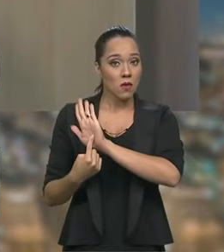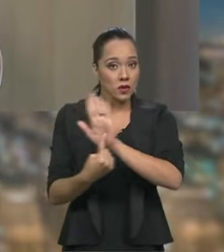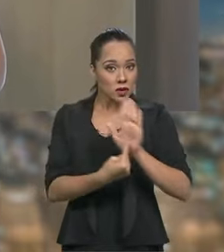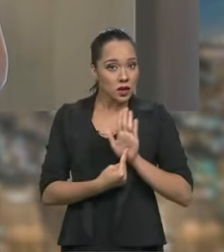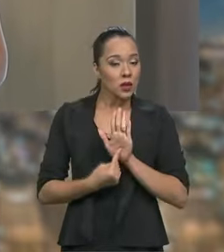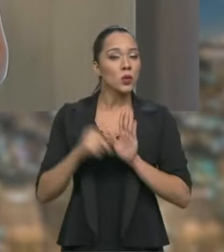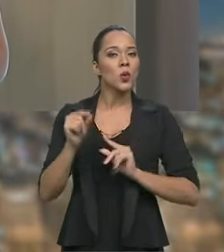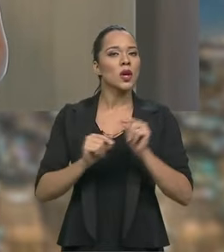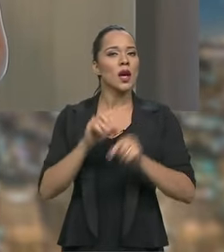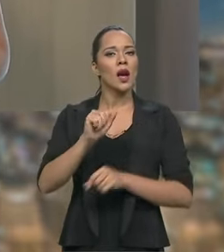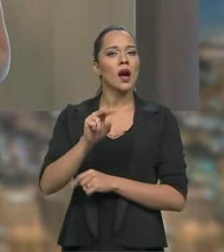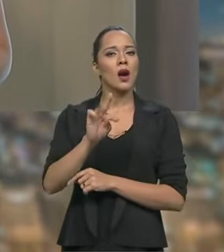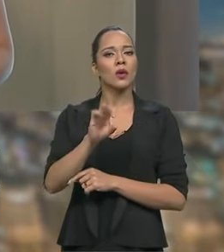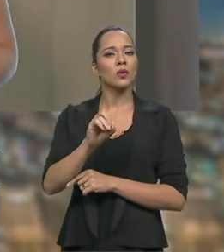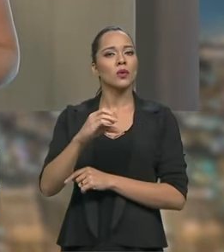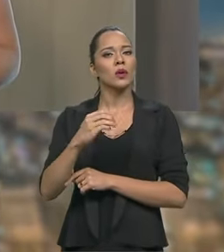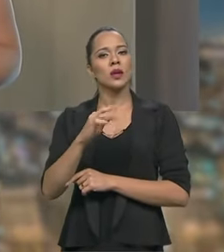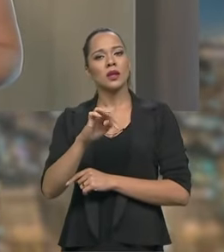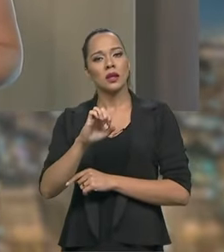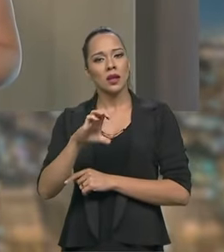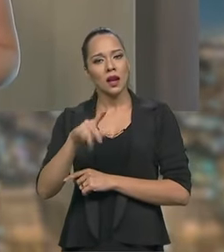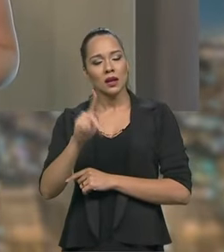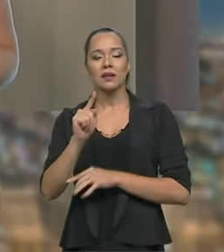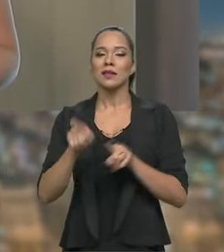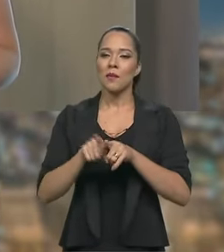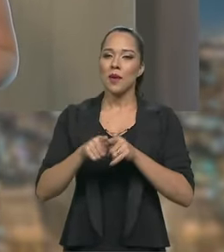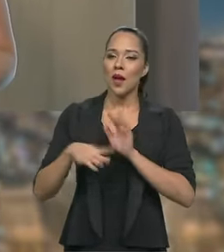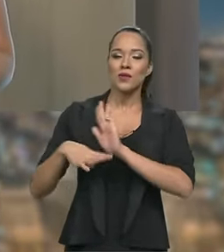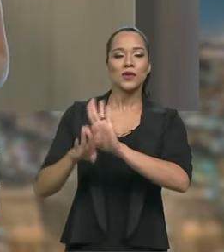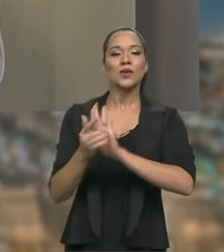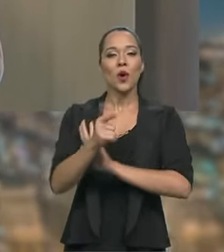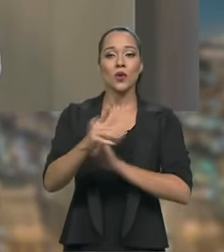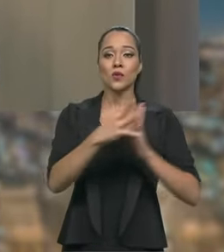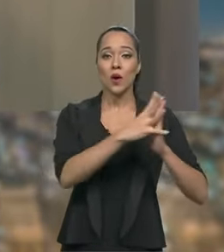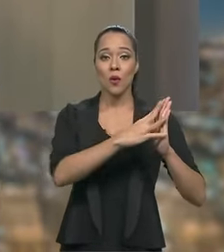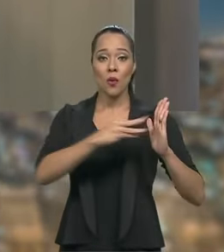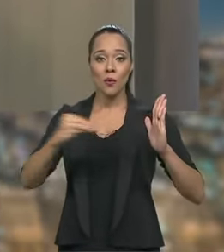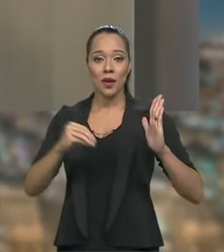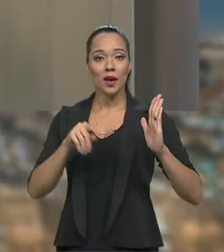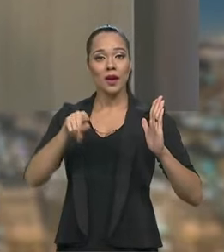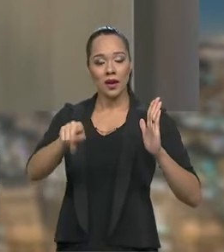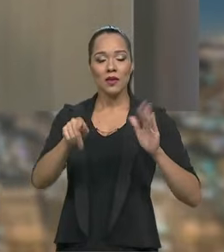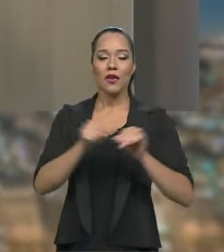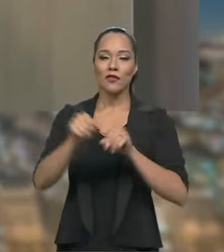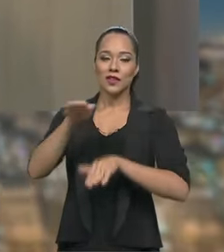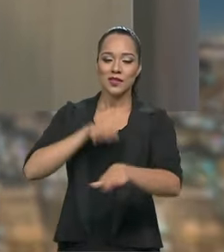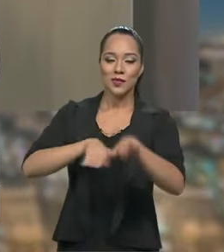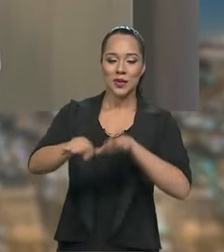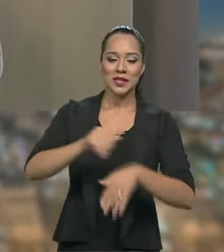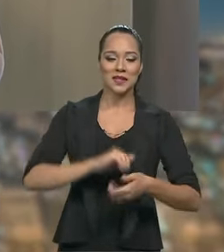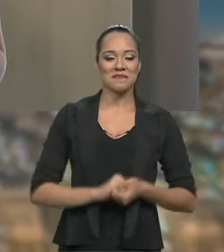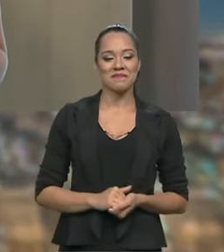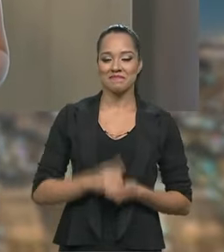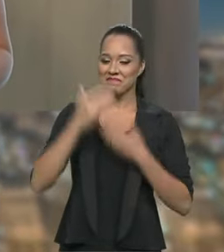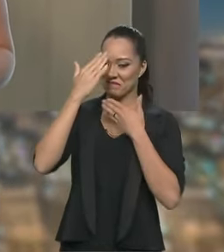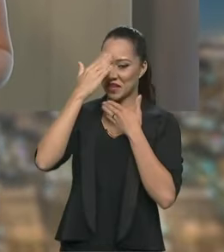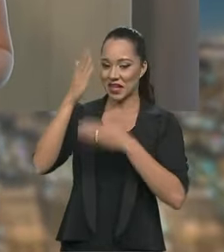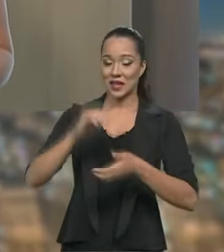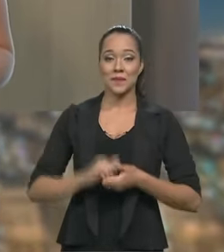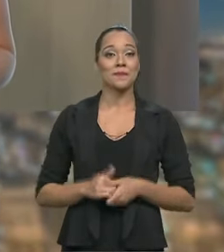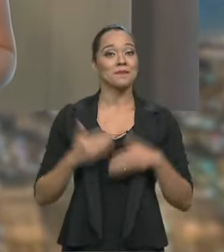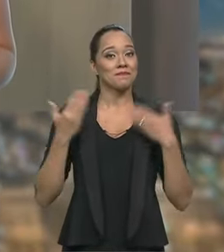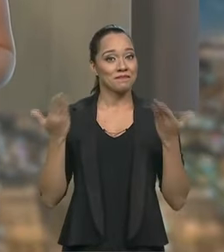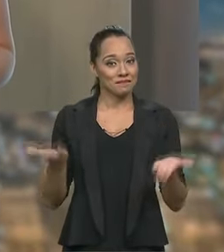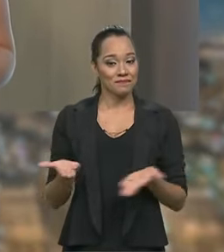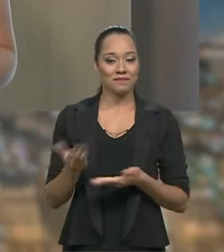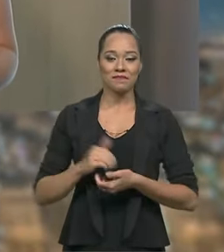o que é Autotrack, mas eu tenho certeza que também inspirando outros a copiar como fizeram nas pistas. Obrigada, Celso. Gustavo, agora é